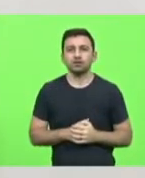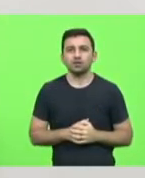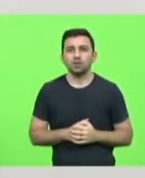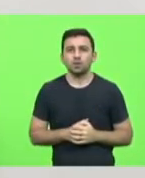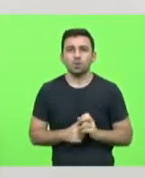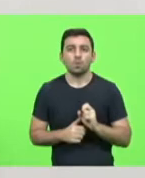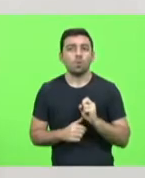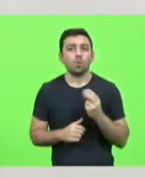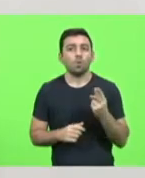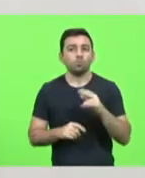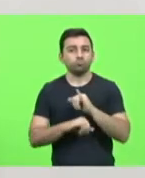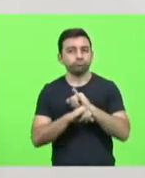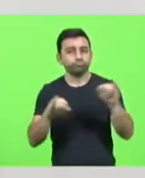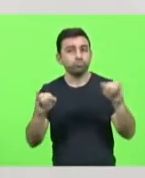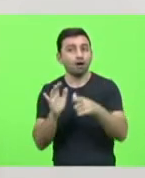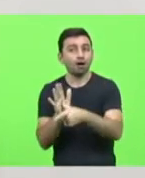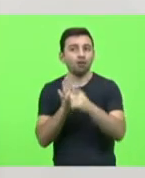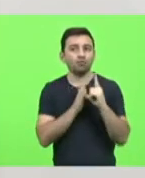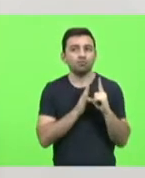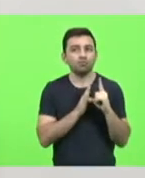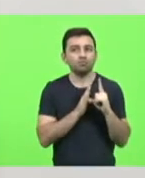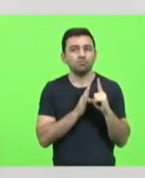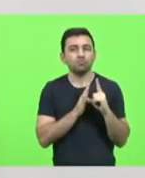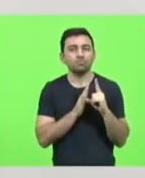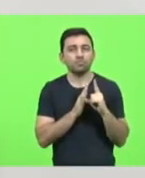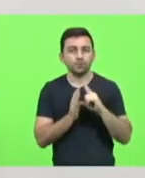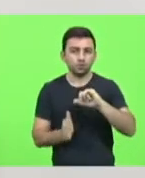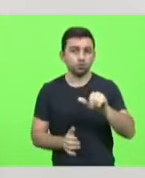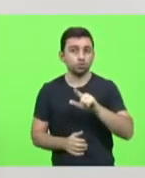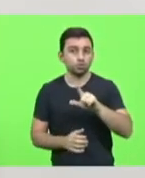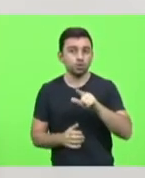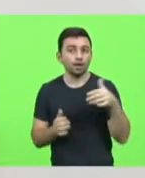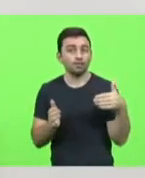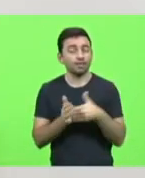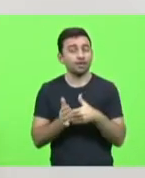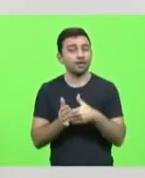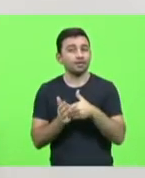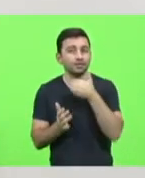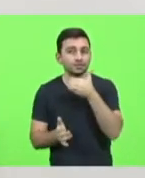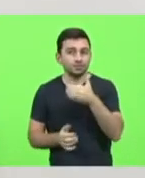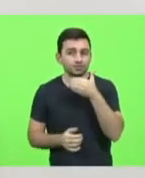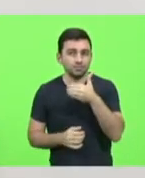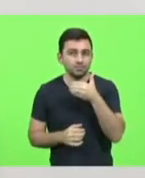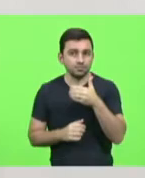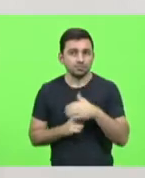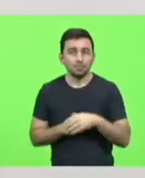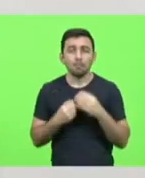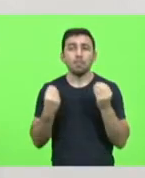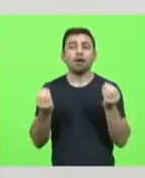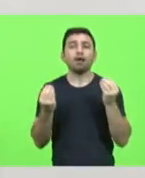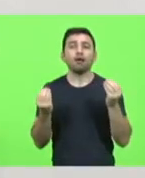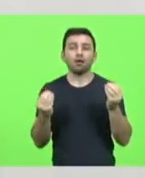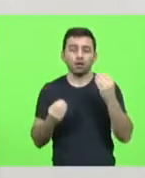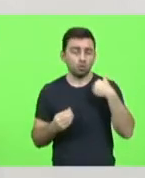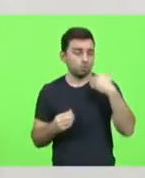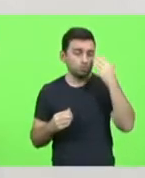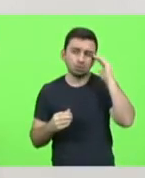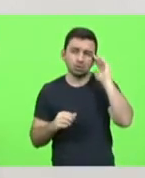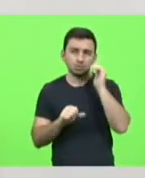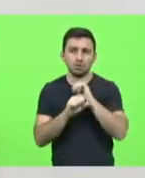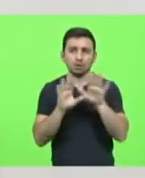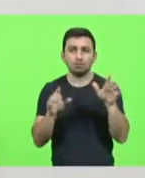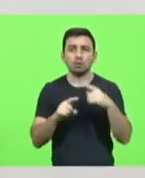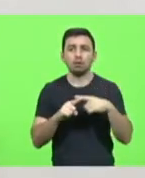-se de uma campanha antecipada nesse período de julho até dezembro, campanha para que eu não entendo de verdade mesmo,